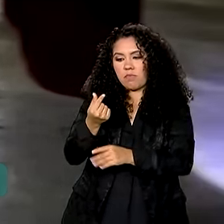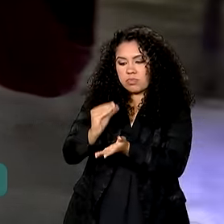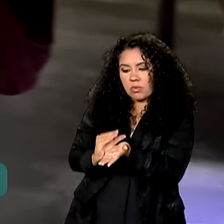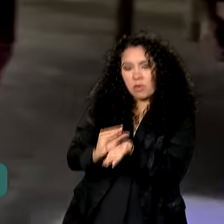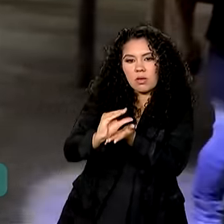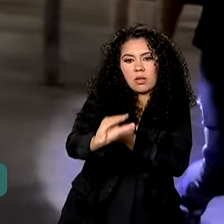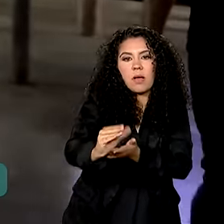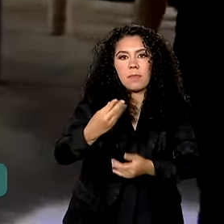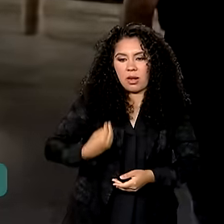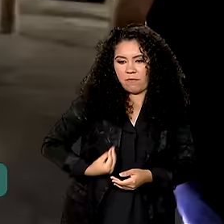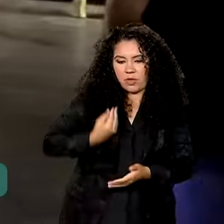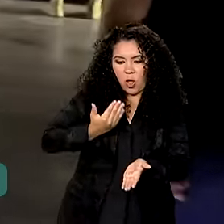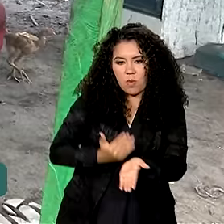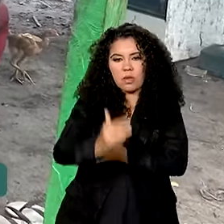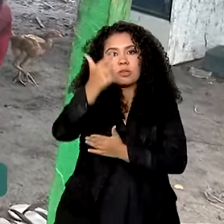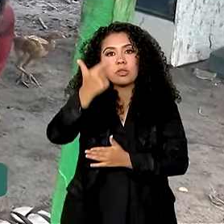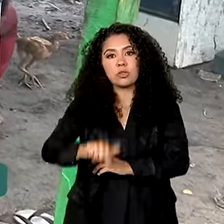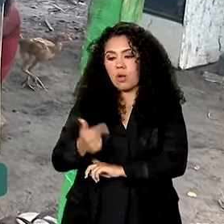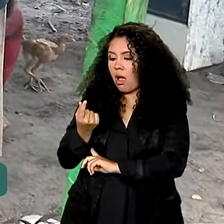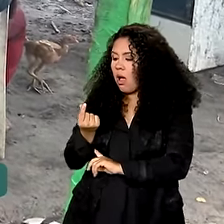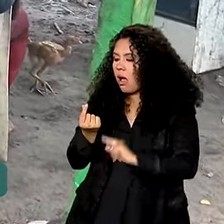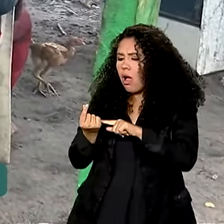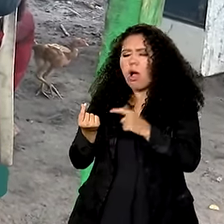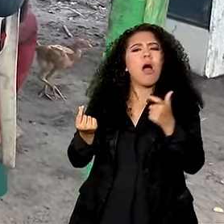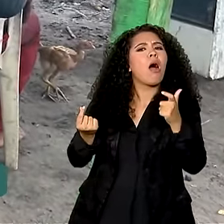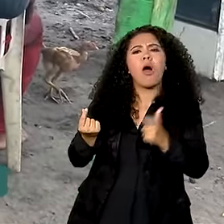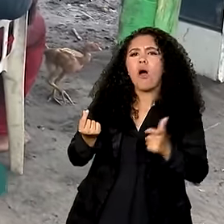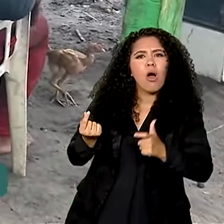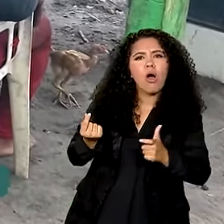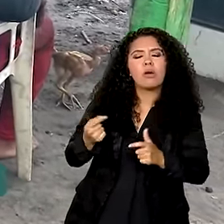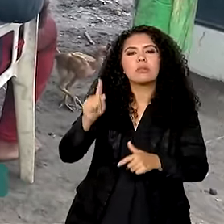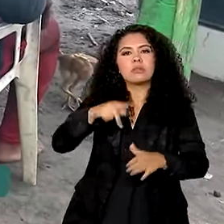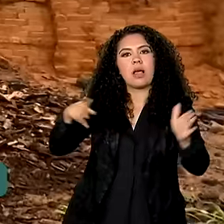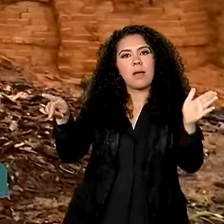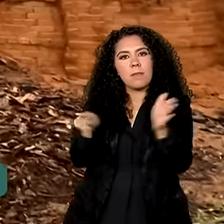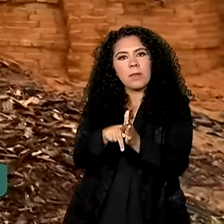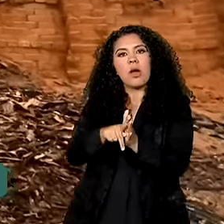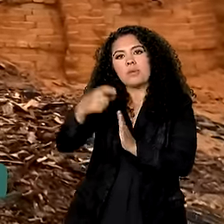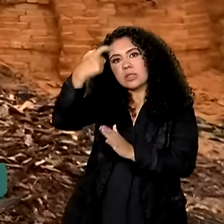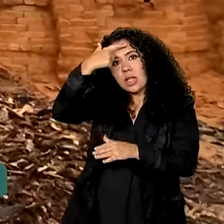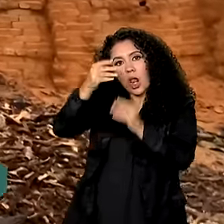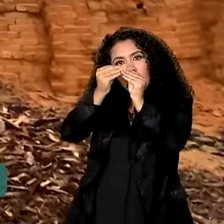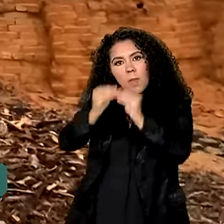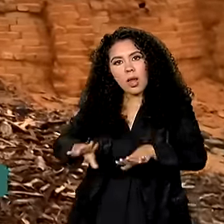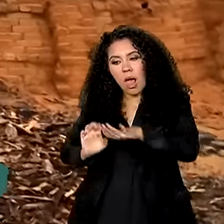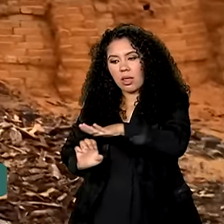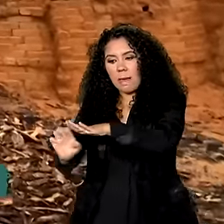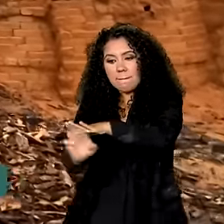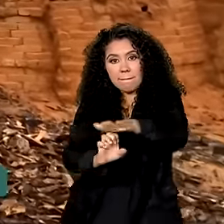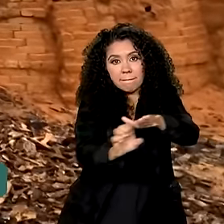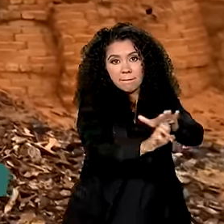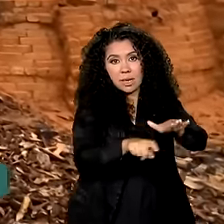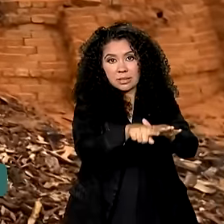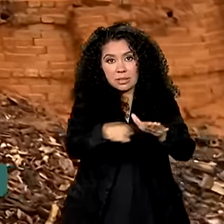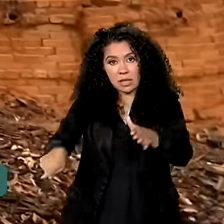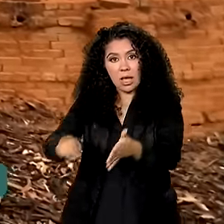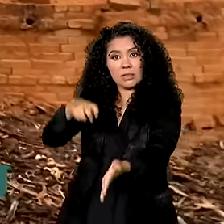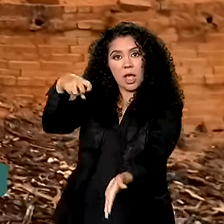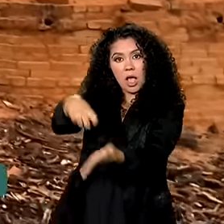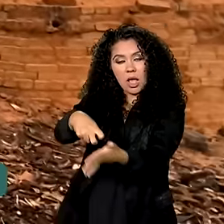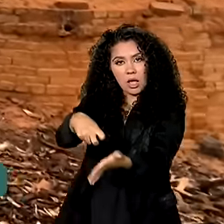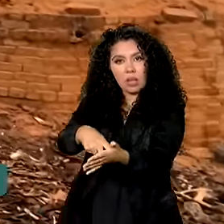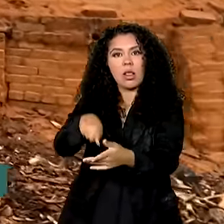recomeçar. A verba vem das ações de danos morais coletivos, pagos por empresas condenadas pelo trabalho